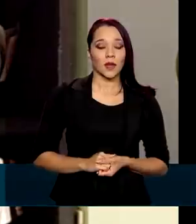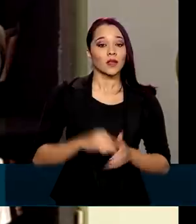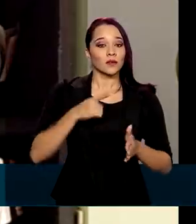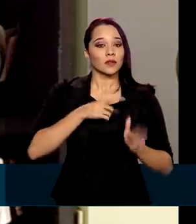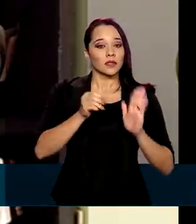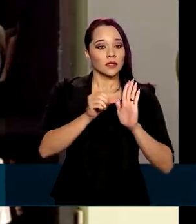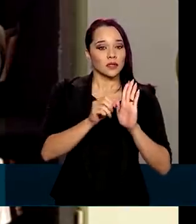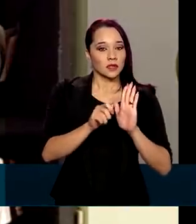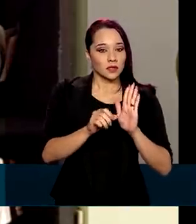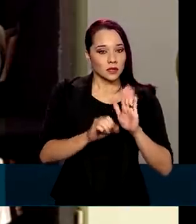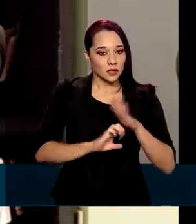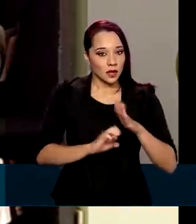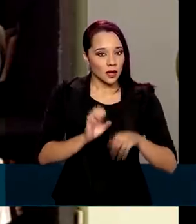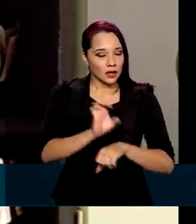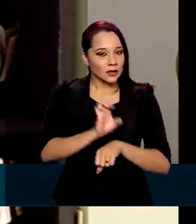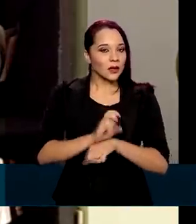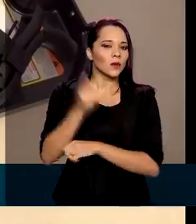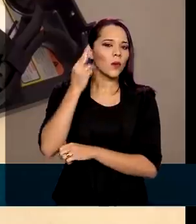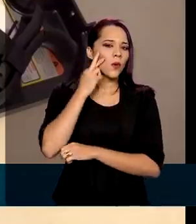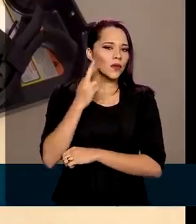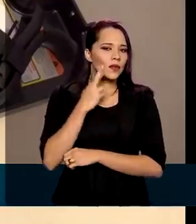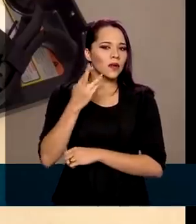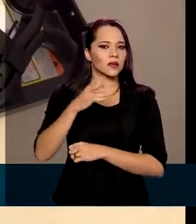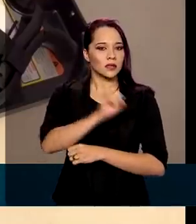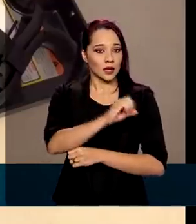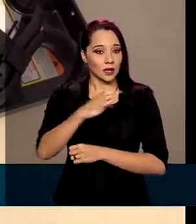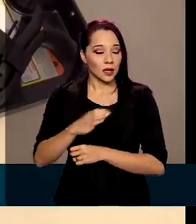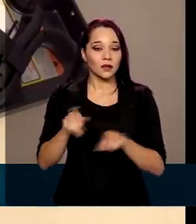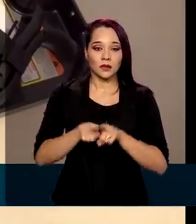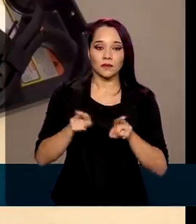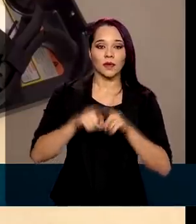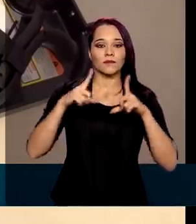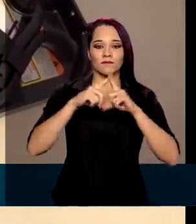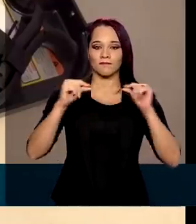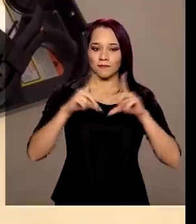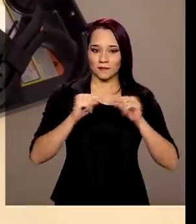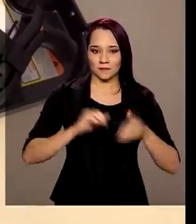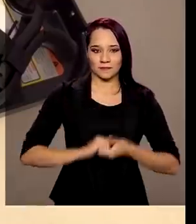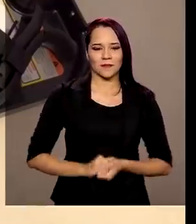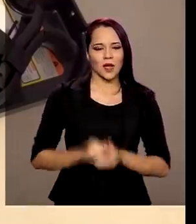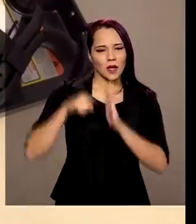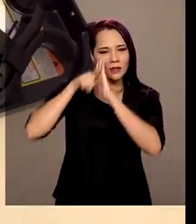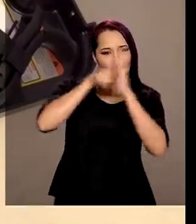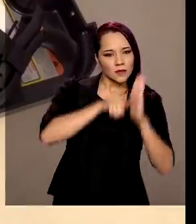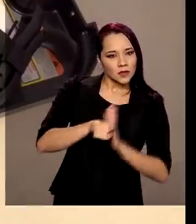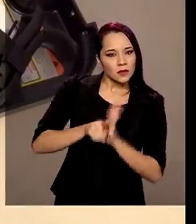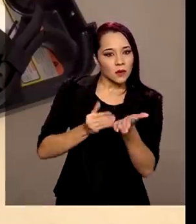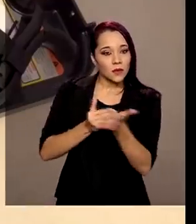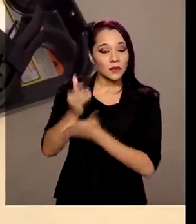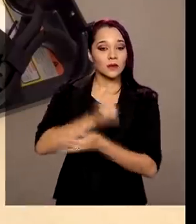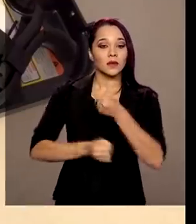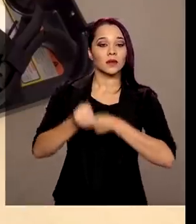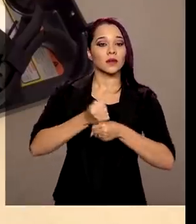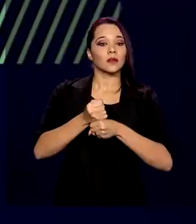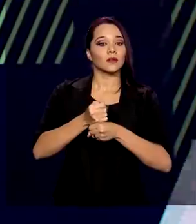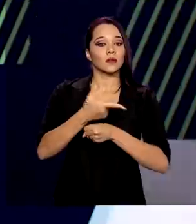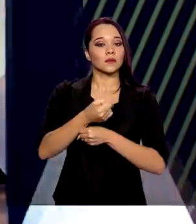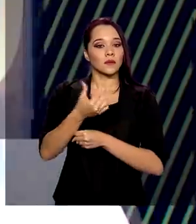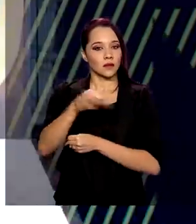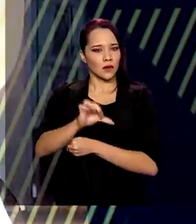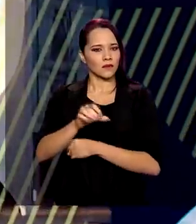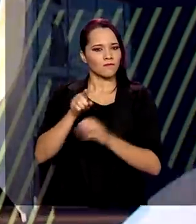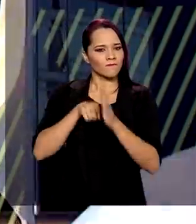Rondônia, Mato Grosso do Sul, São Paulo, Santa Catarina, além do Distrito Federal. As investigações iniciadas em 2019